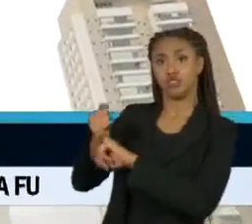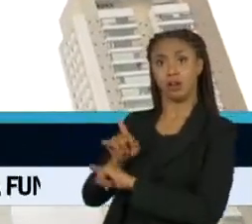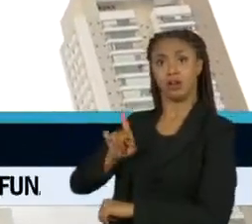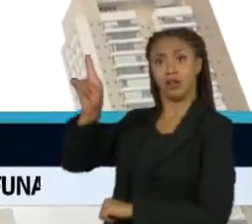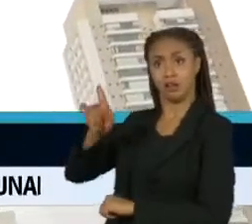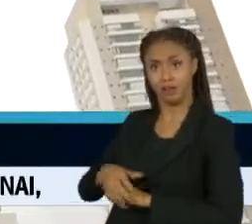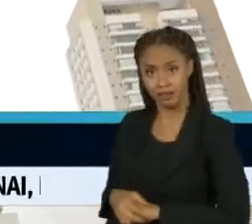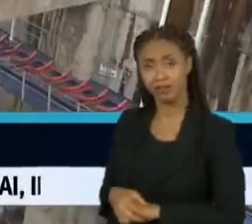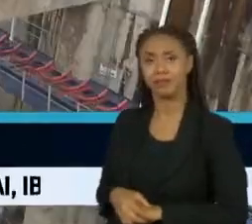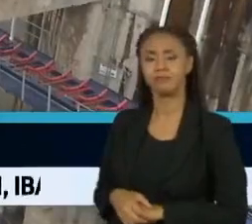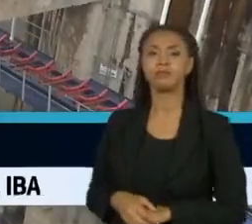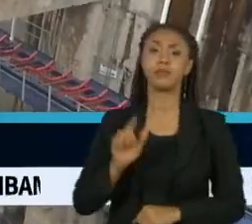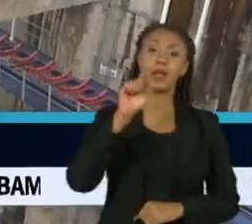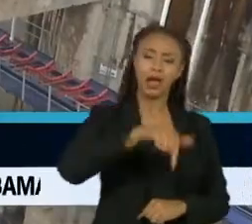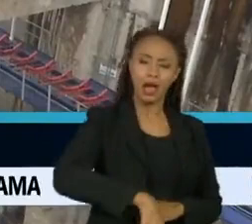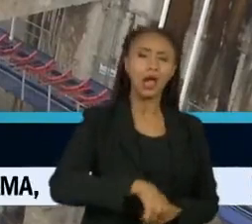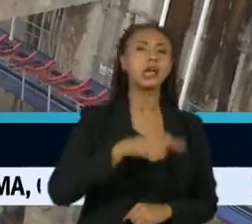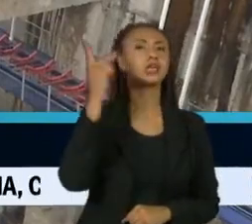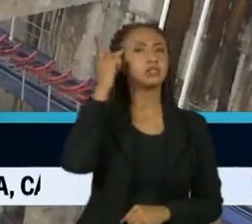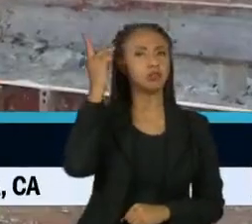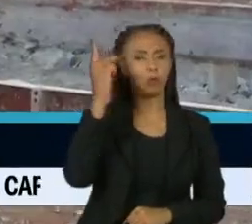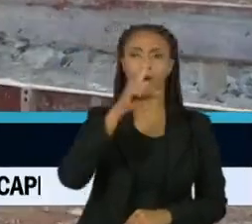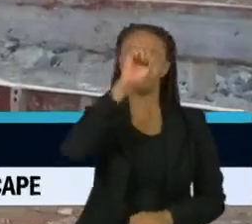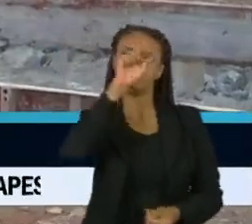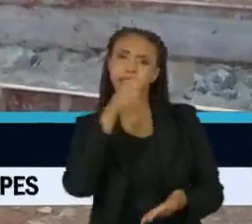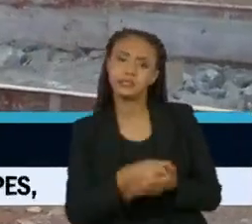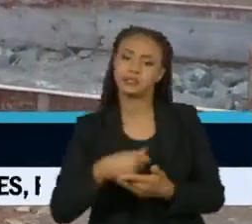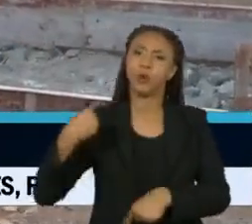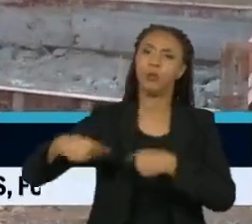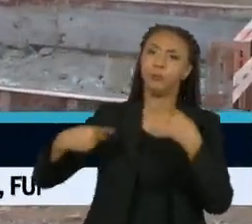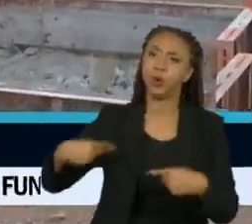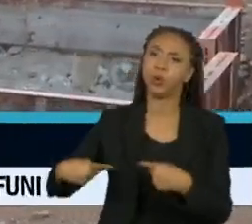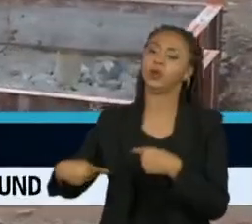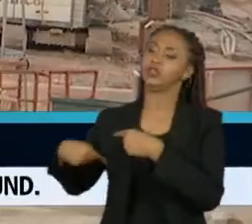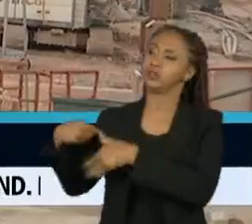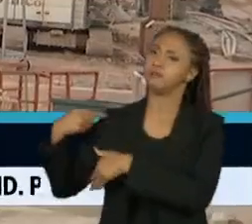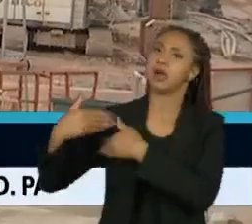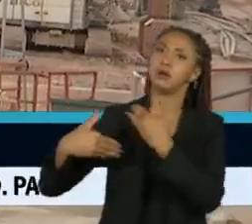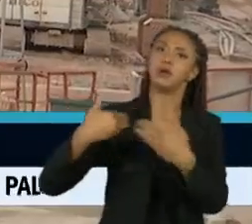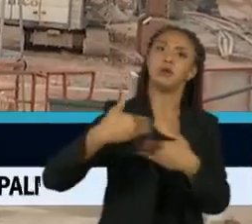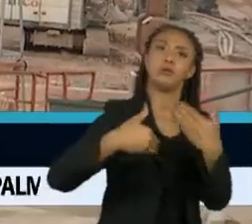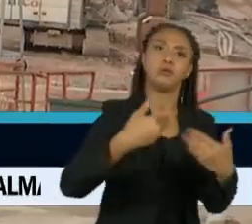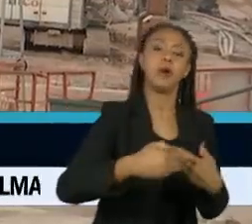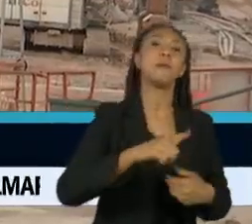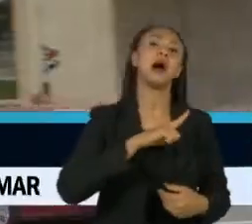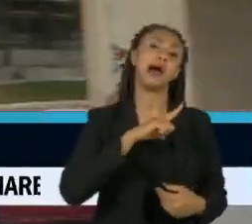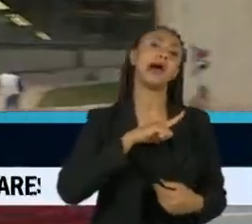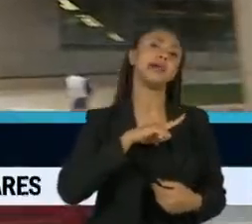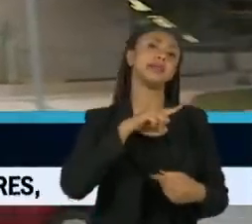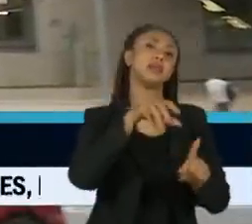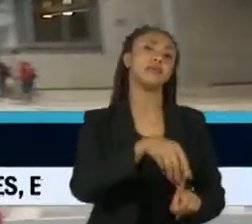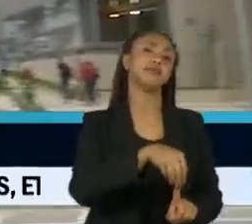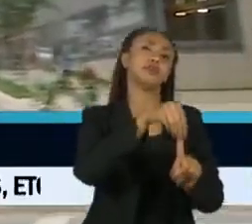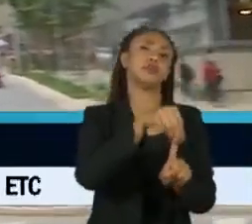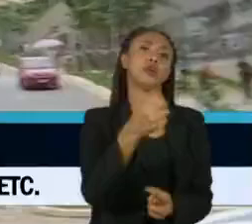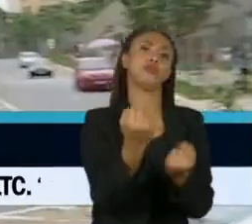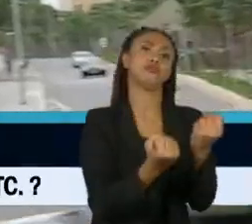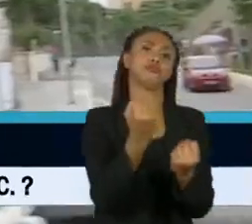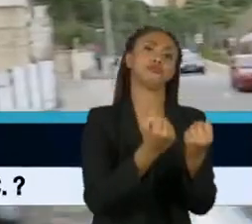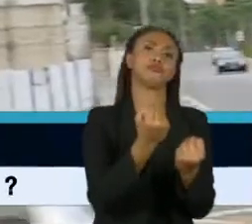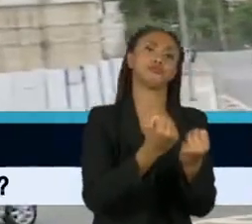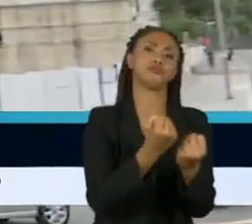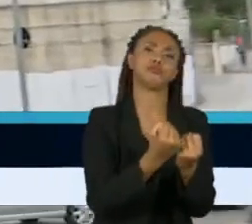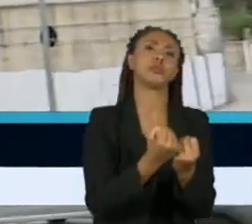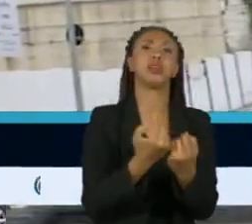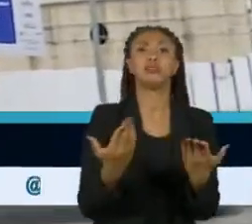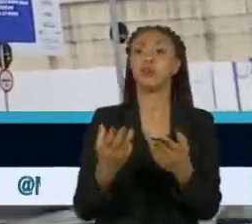Por aqui, um histórico de decisões políticas, que privilegiaram o transporte sobre rodas, enterrou os trilhos com o